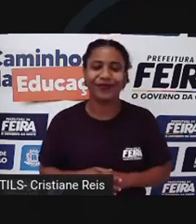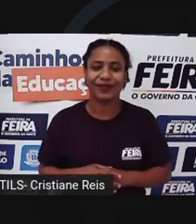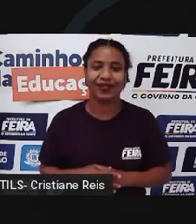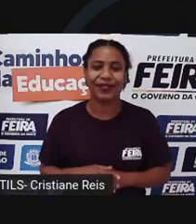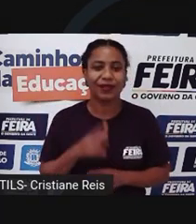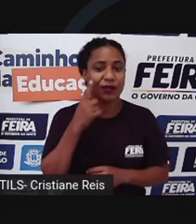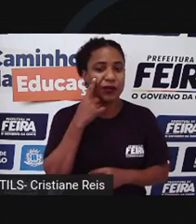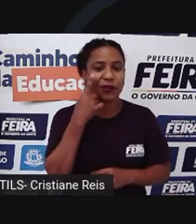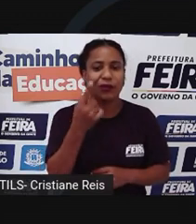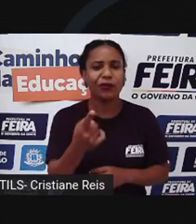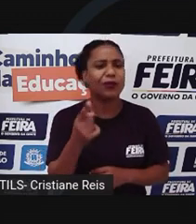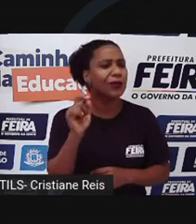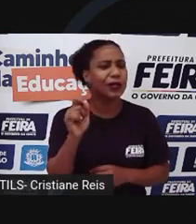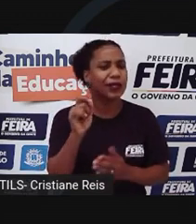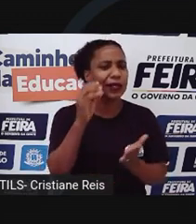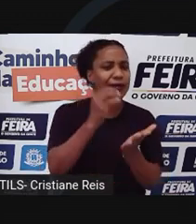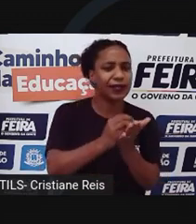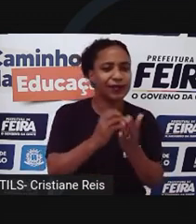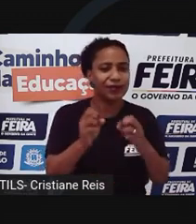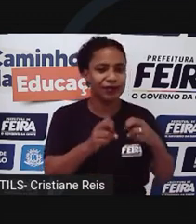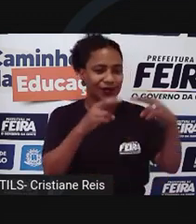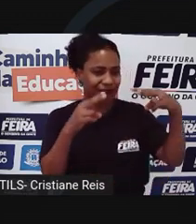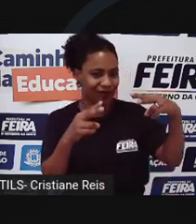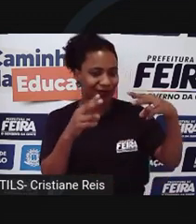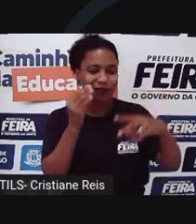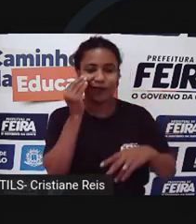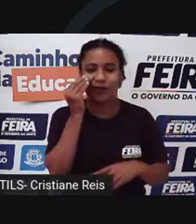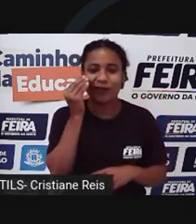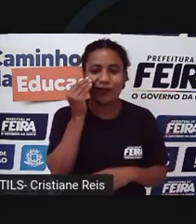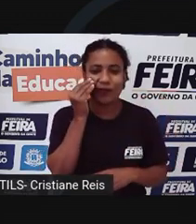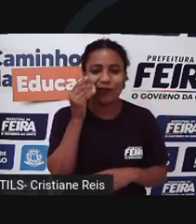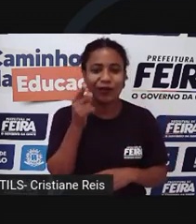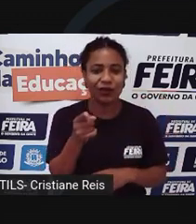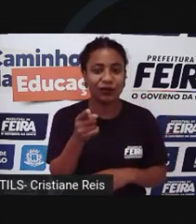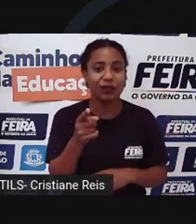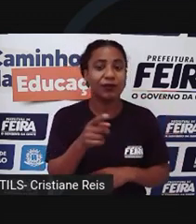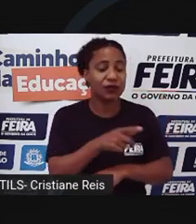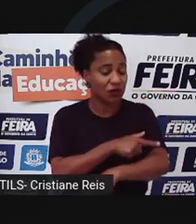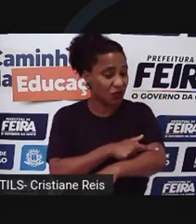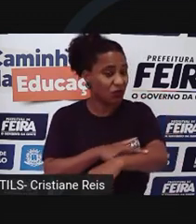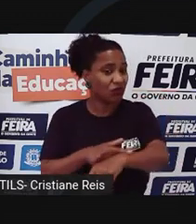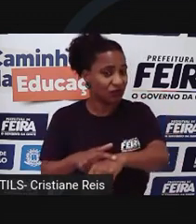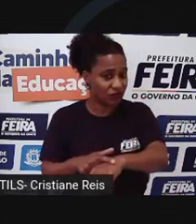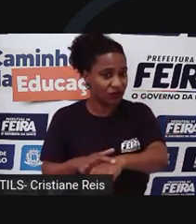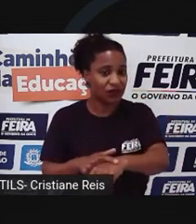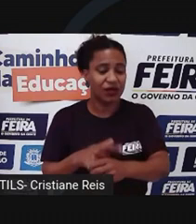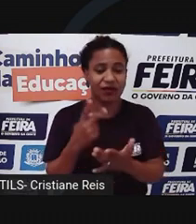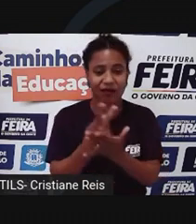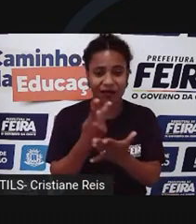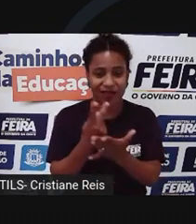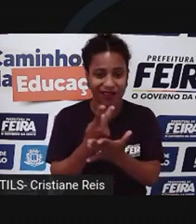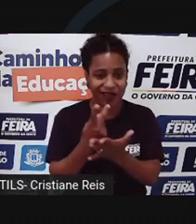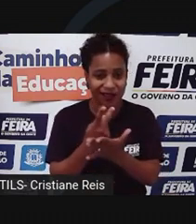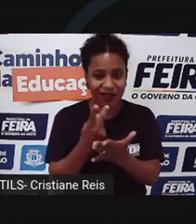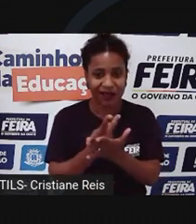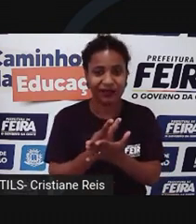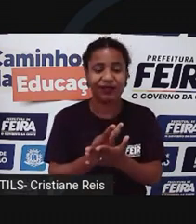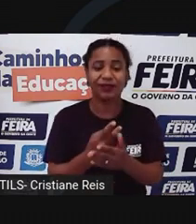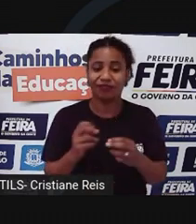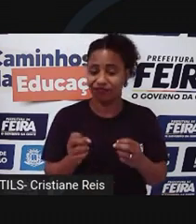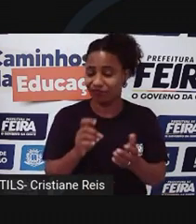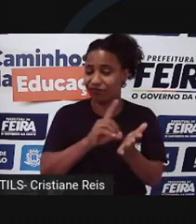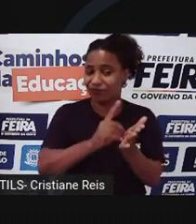Crimes cibernéticos. São condutas típicas, antijurídicas e culpáveis realizadas no ambiente digital,